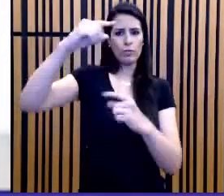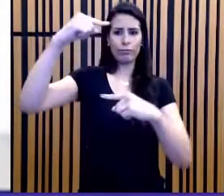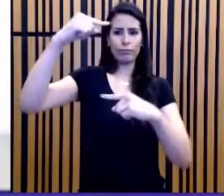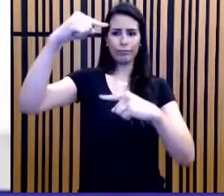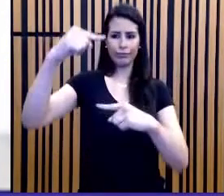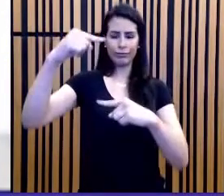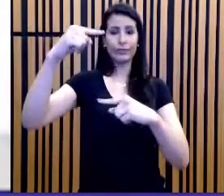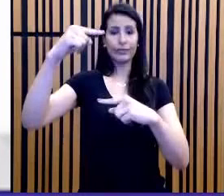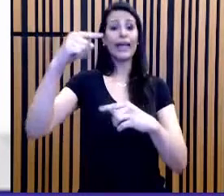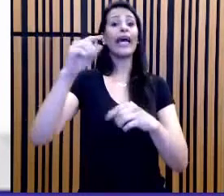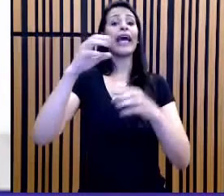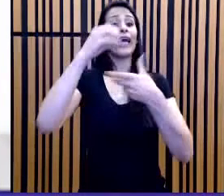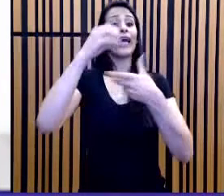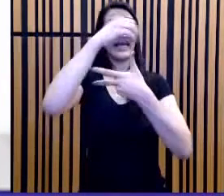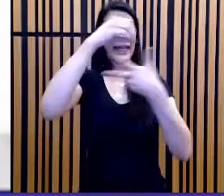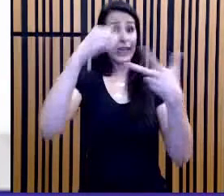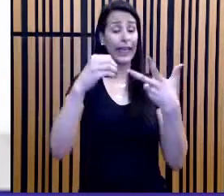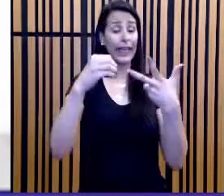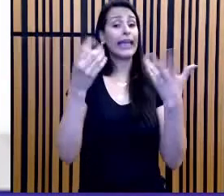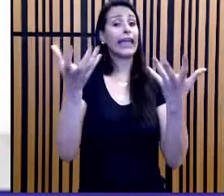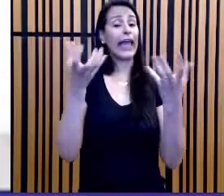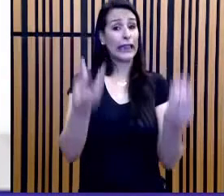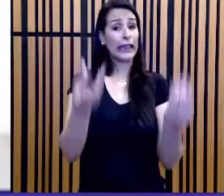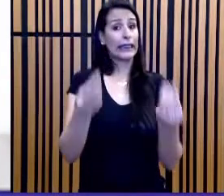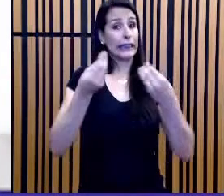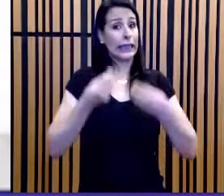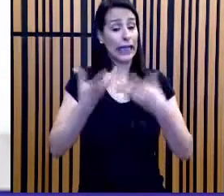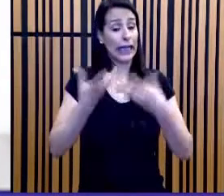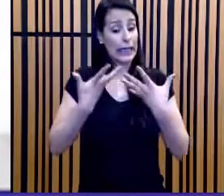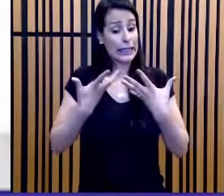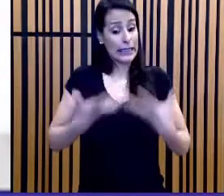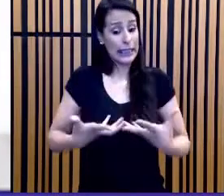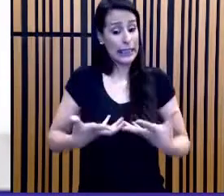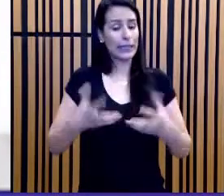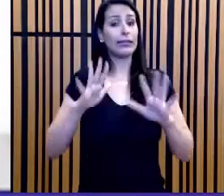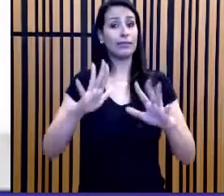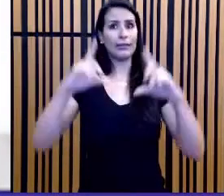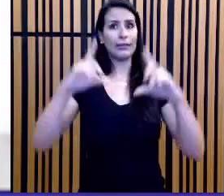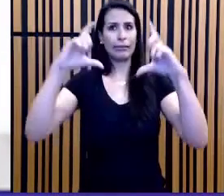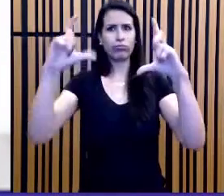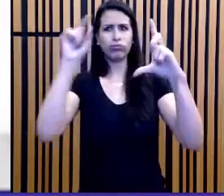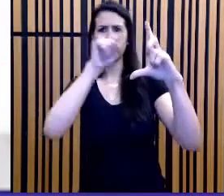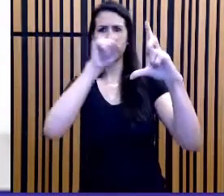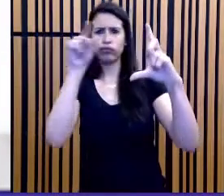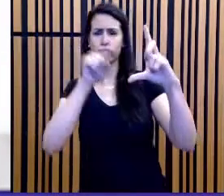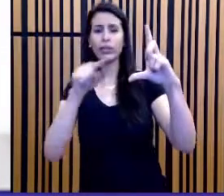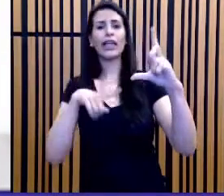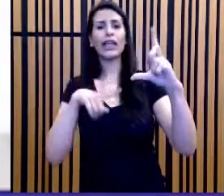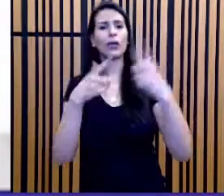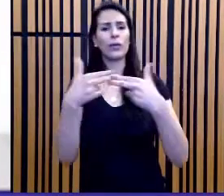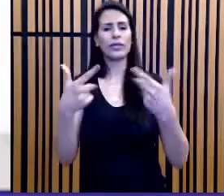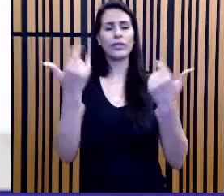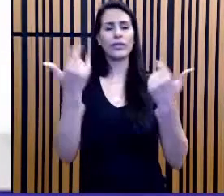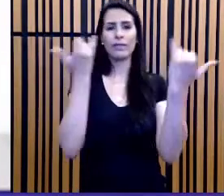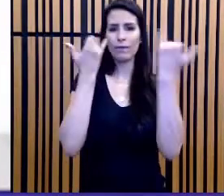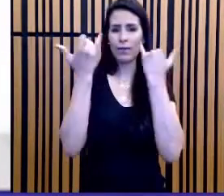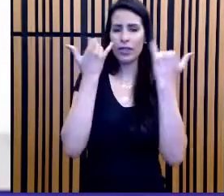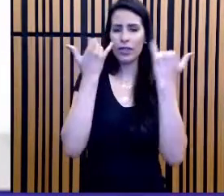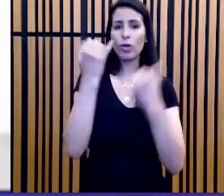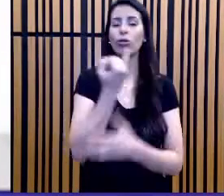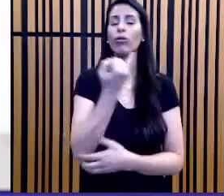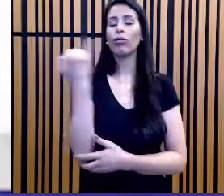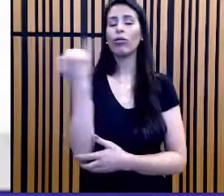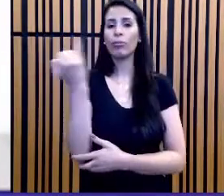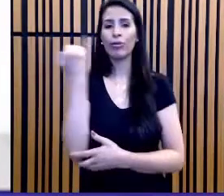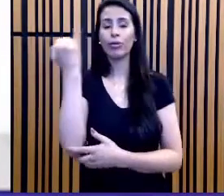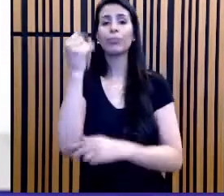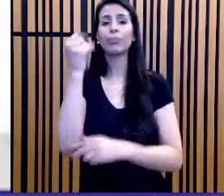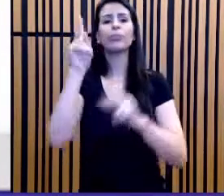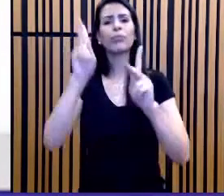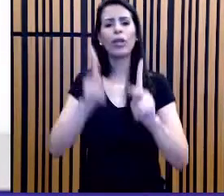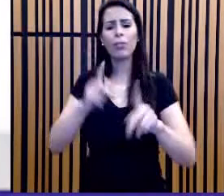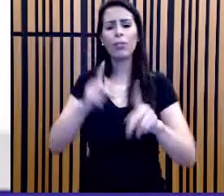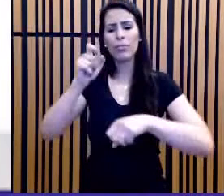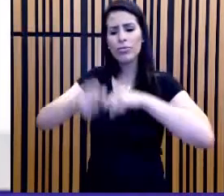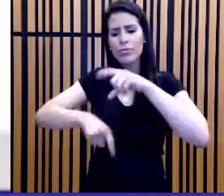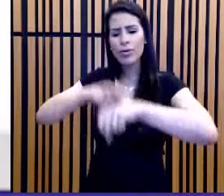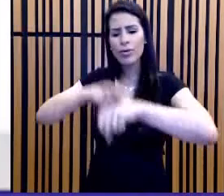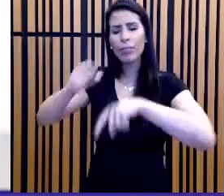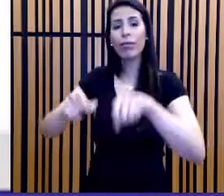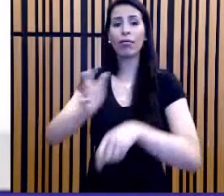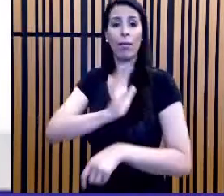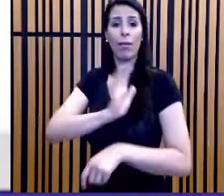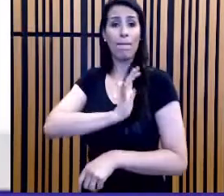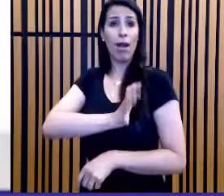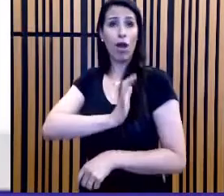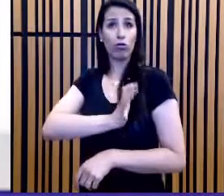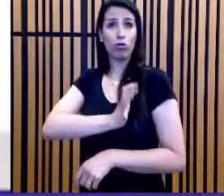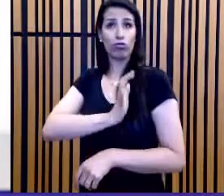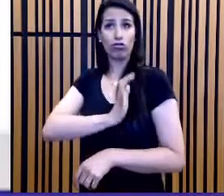tentando nos cansar. E o pior é que esse enunciado tem várias coisas relevantes. Um produtor de maracujá usa uma caixa d'água com volume V, marquei volume V, pode